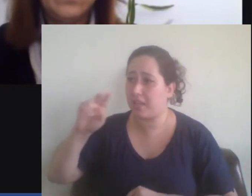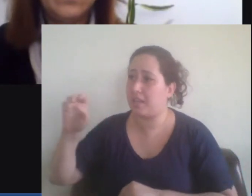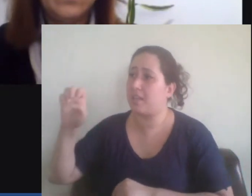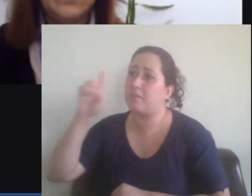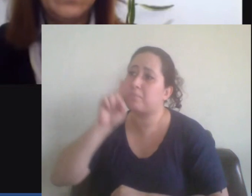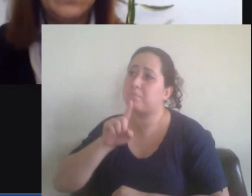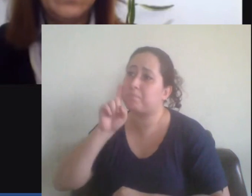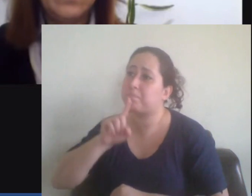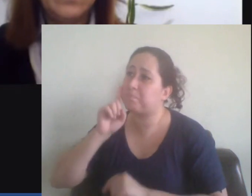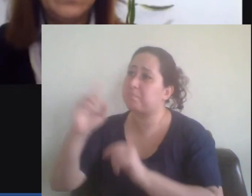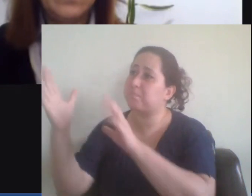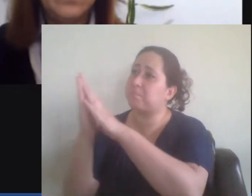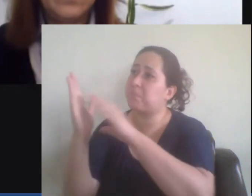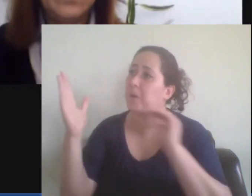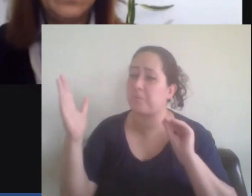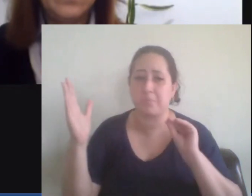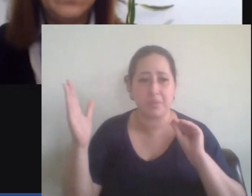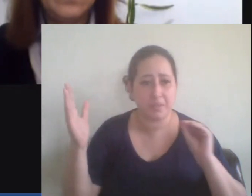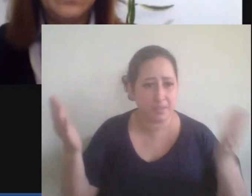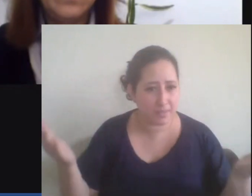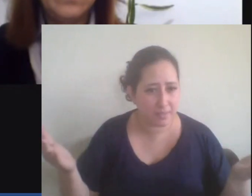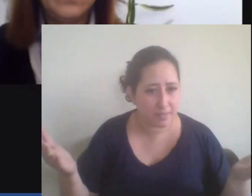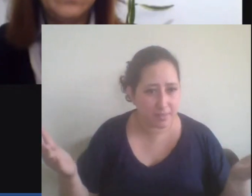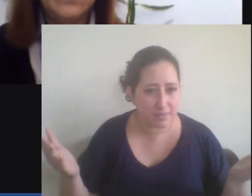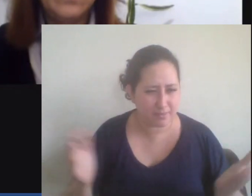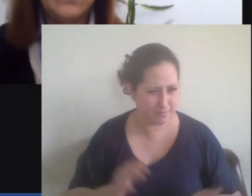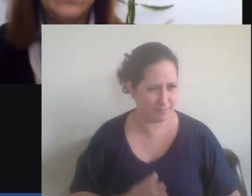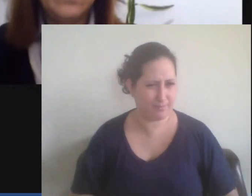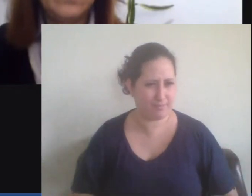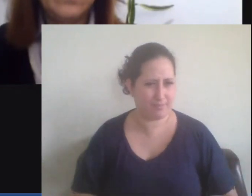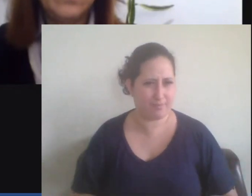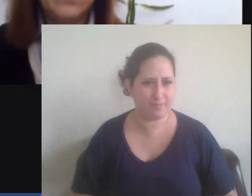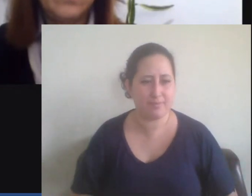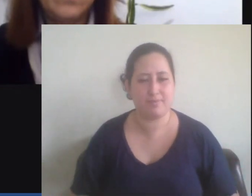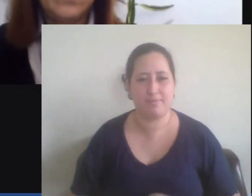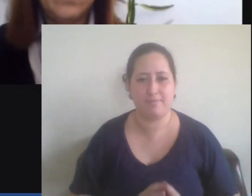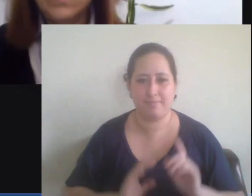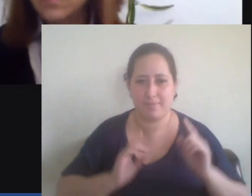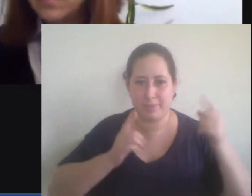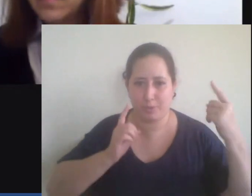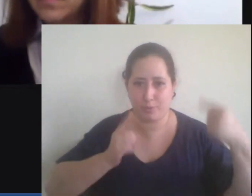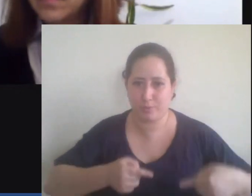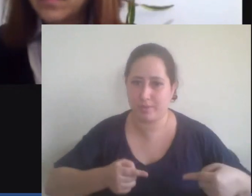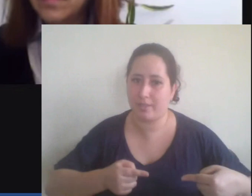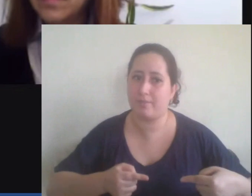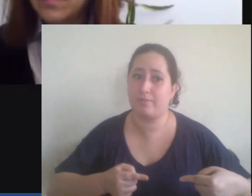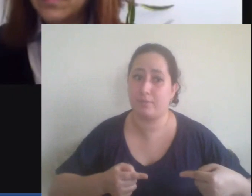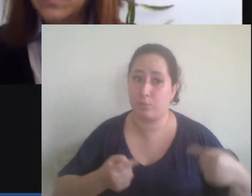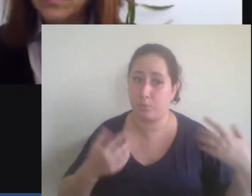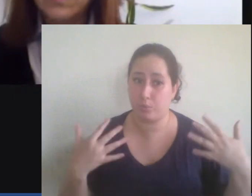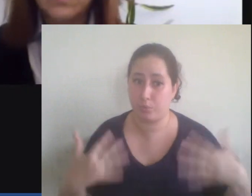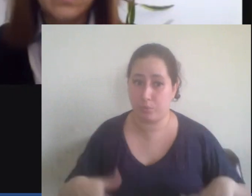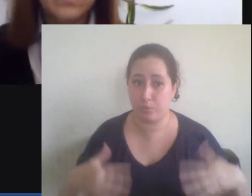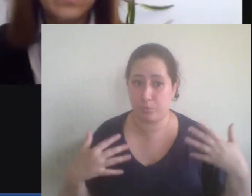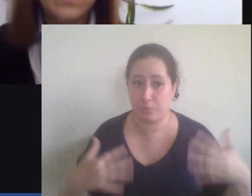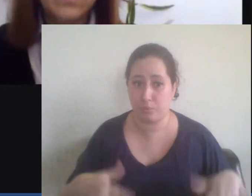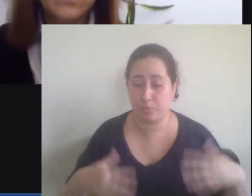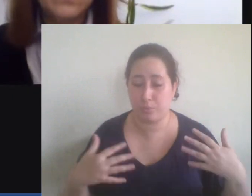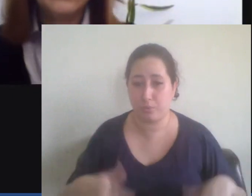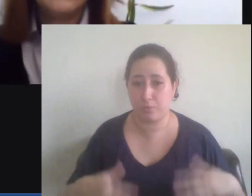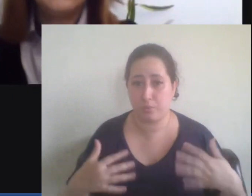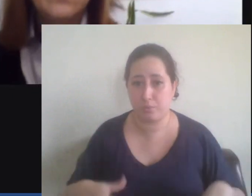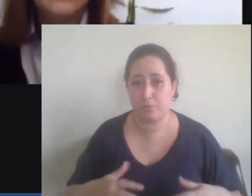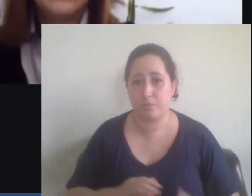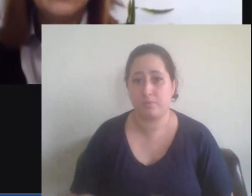Unidos tá então esse desafio ele é imenso e vamos